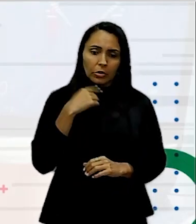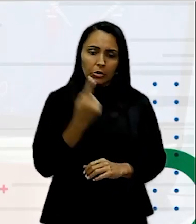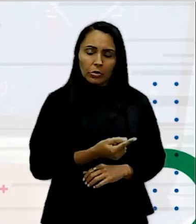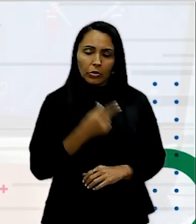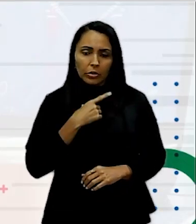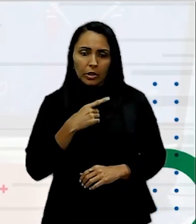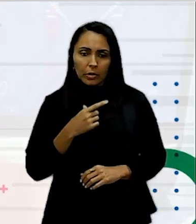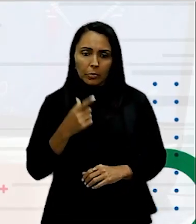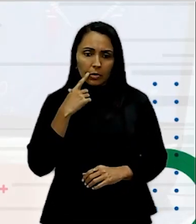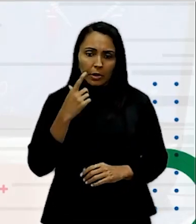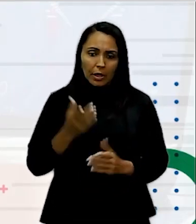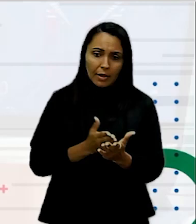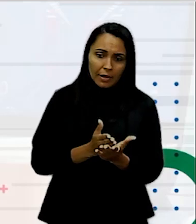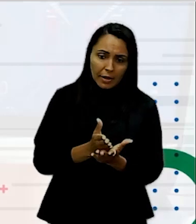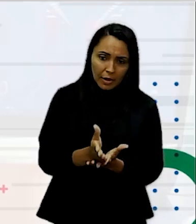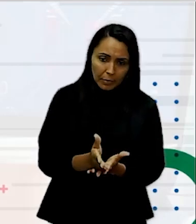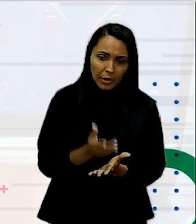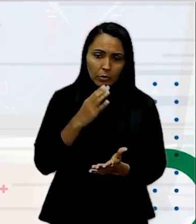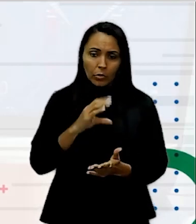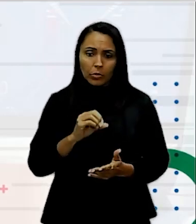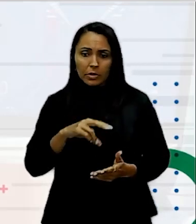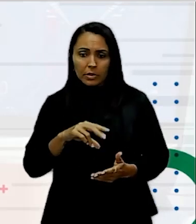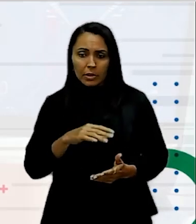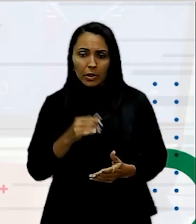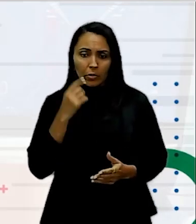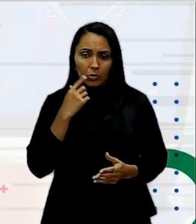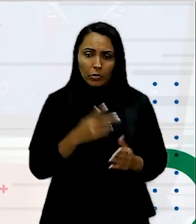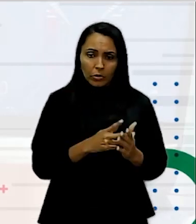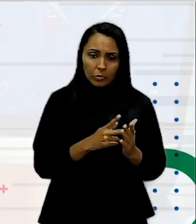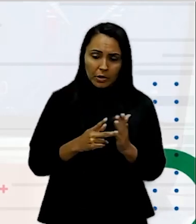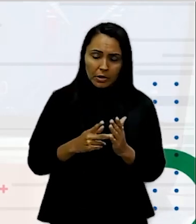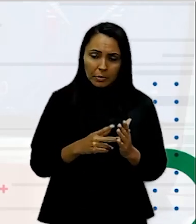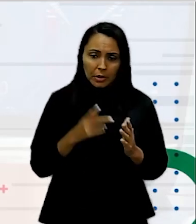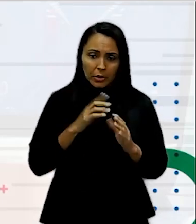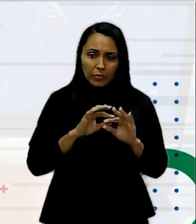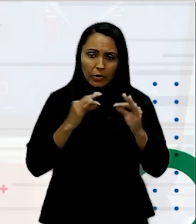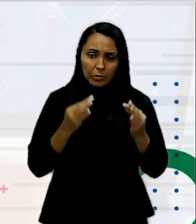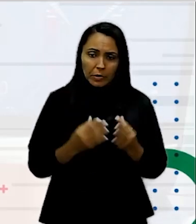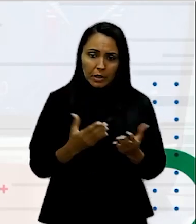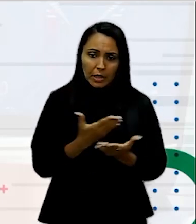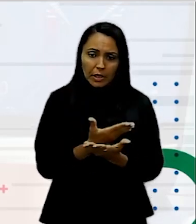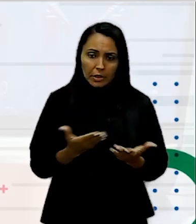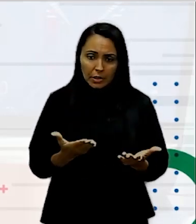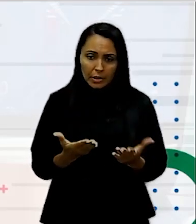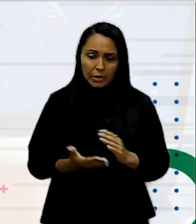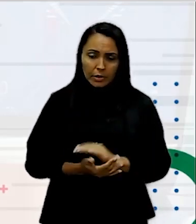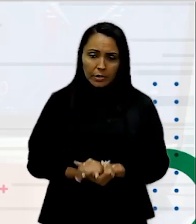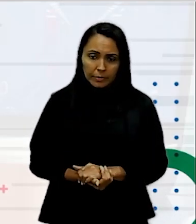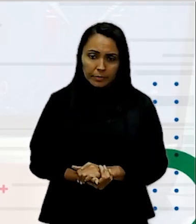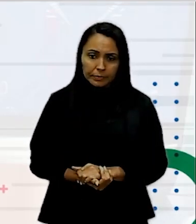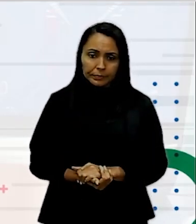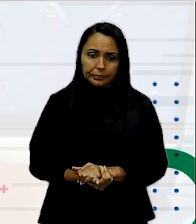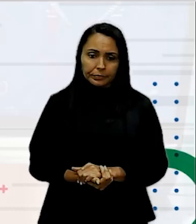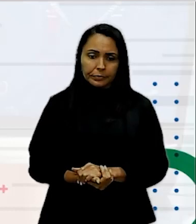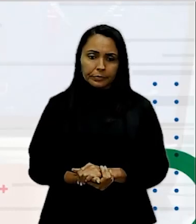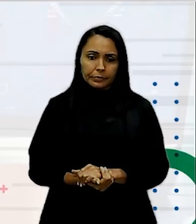alinhamento, concisão, espaçamento, familiaridade e hierarquia Então